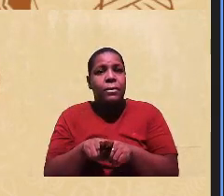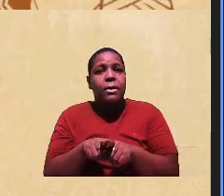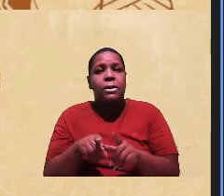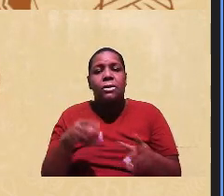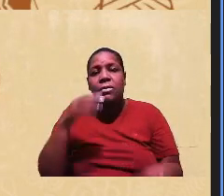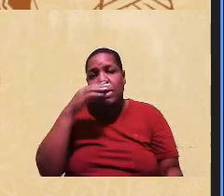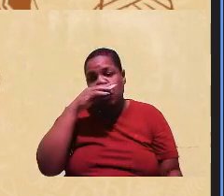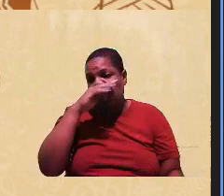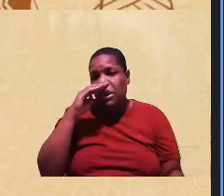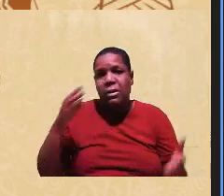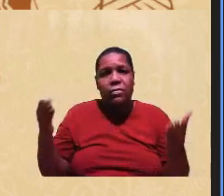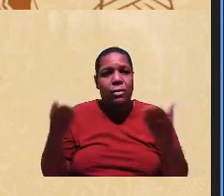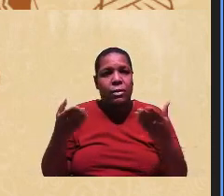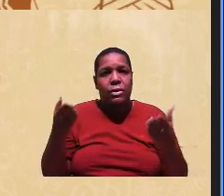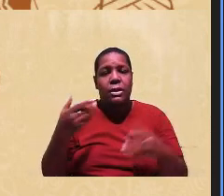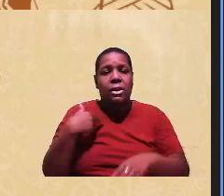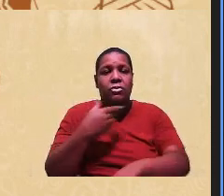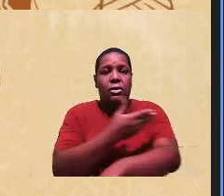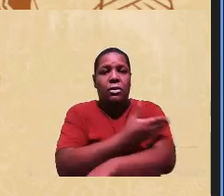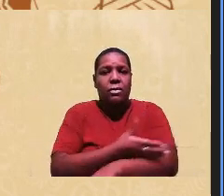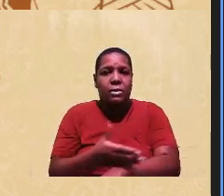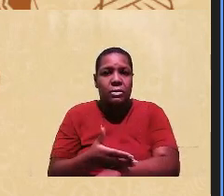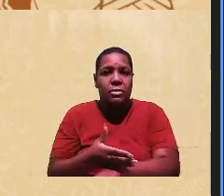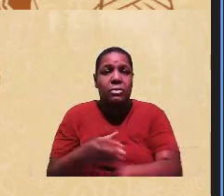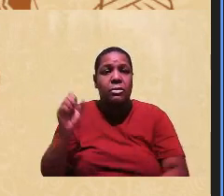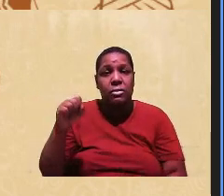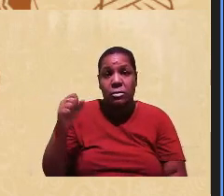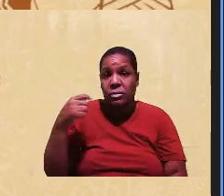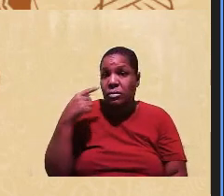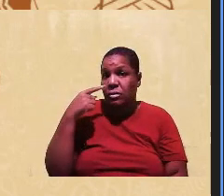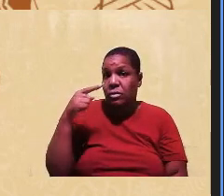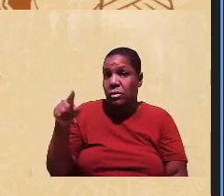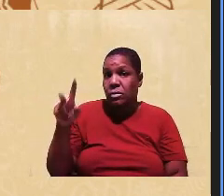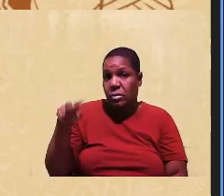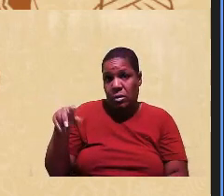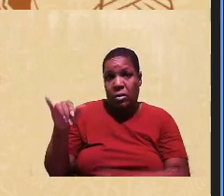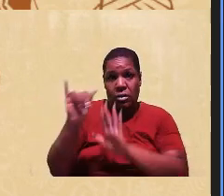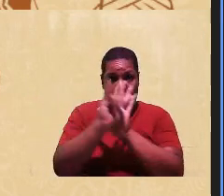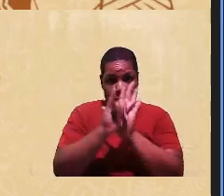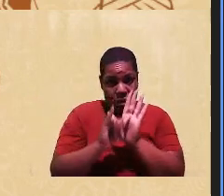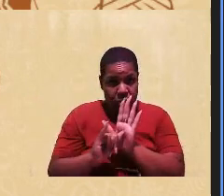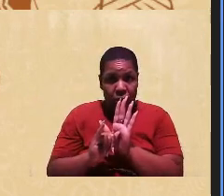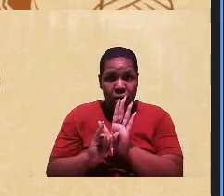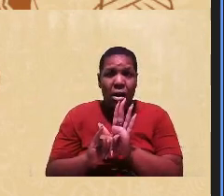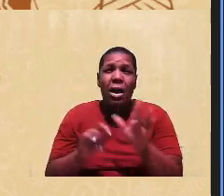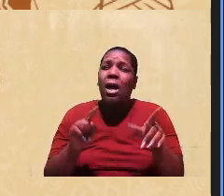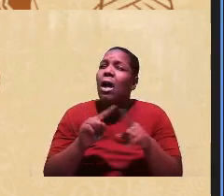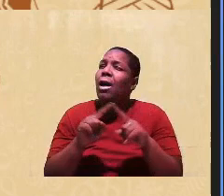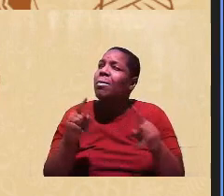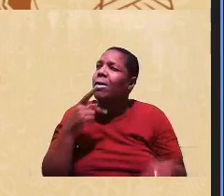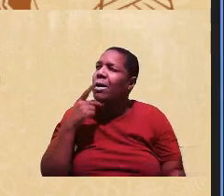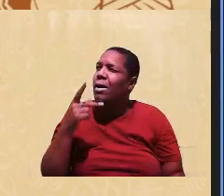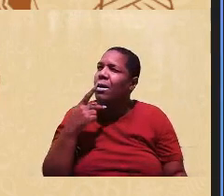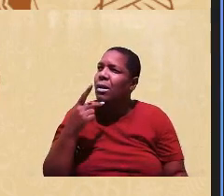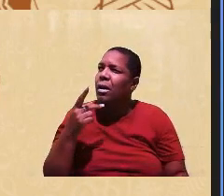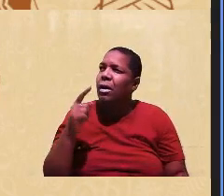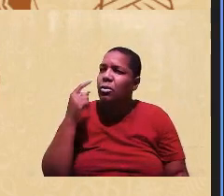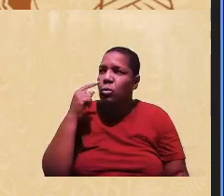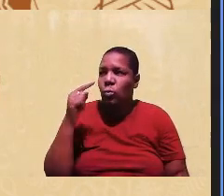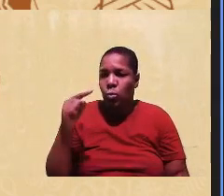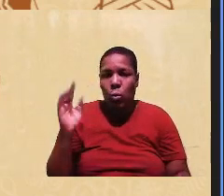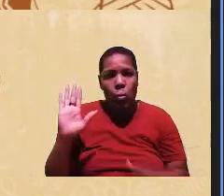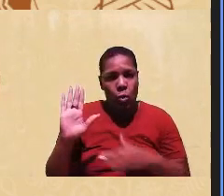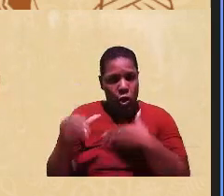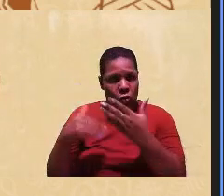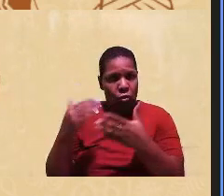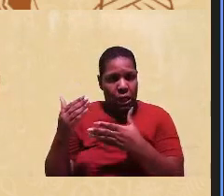branquitude, que aparece também nas bancas de acroidentificação. Mas, para eu falar um pouco desse método que eu desenvolvi,